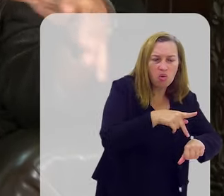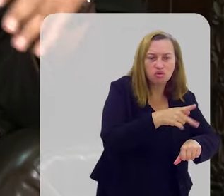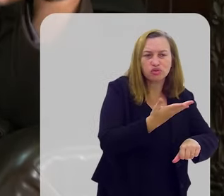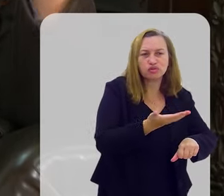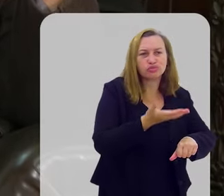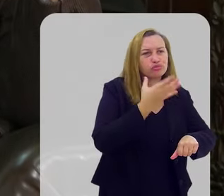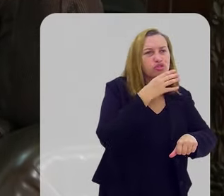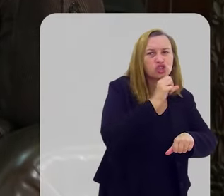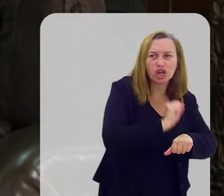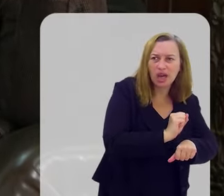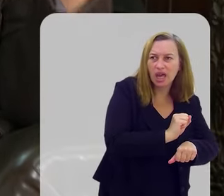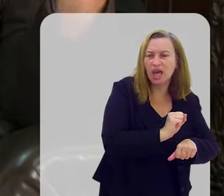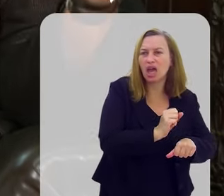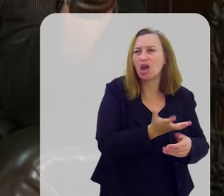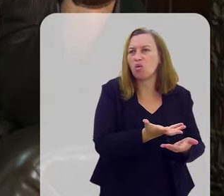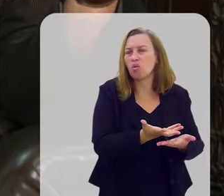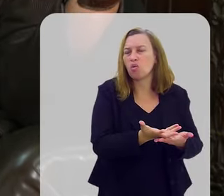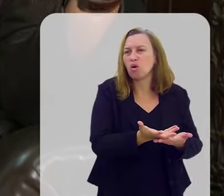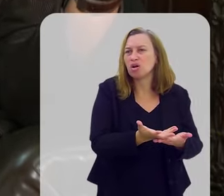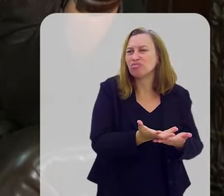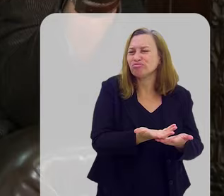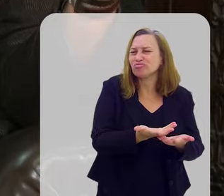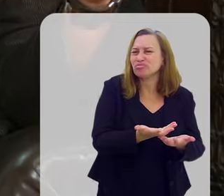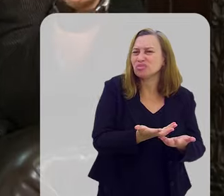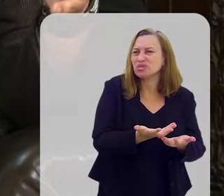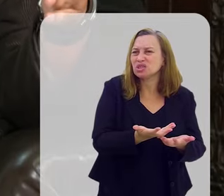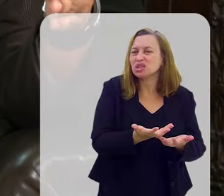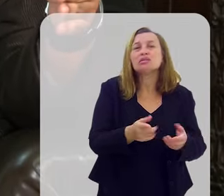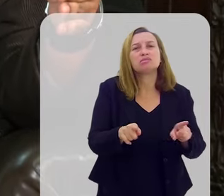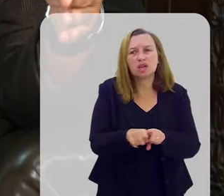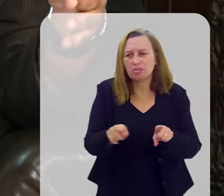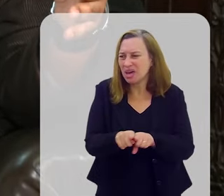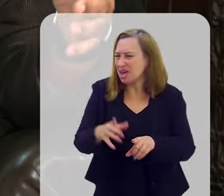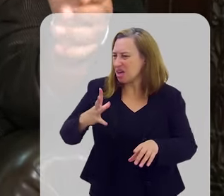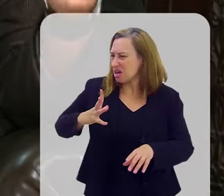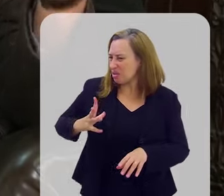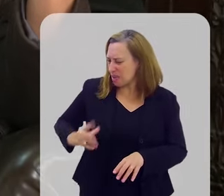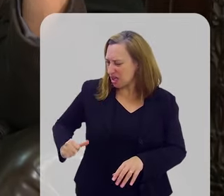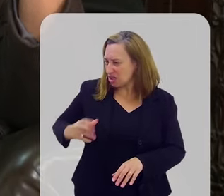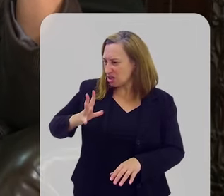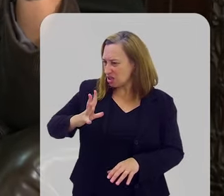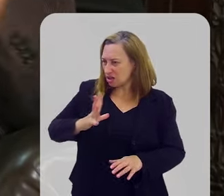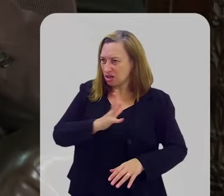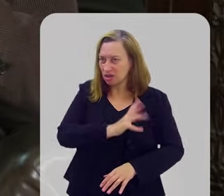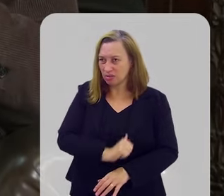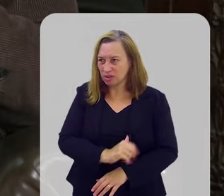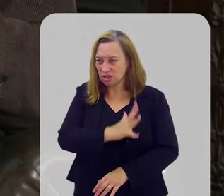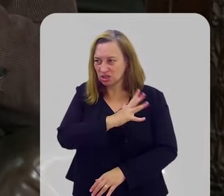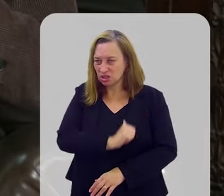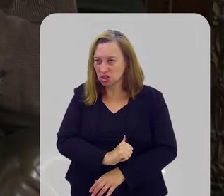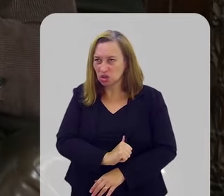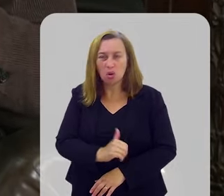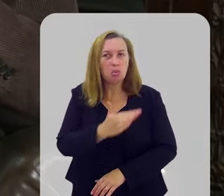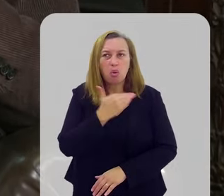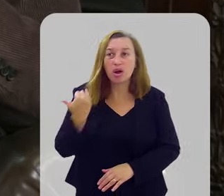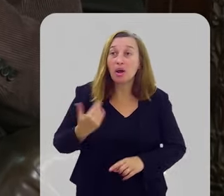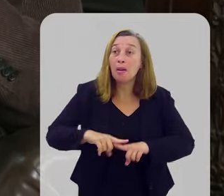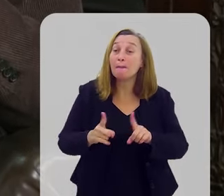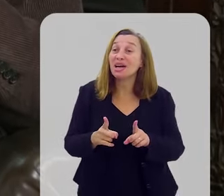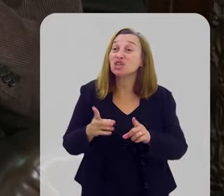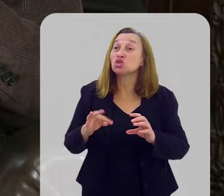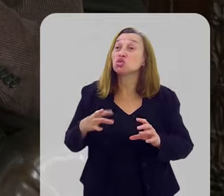judeu, seja ele, não importa, e nem palestinos também morrerem. Mas isso tudo é a causa